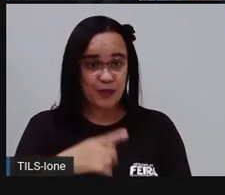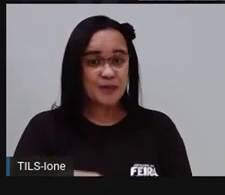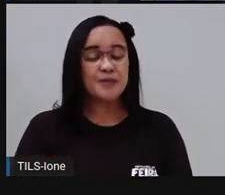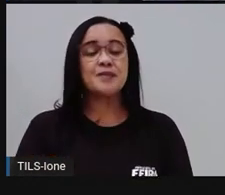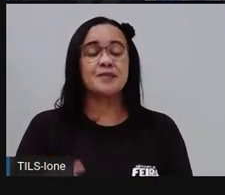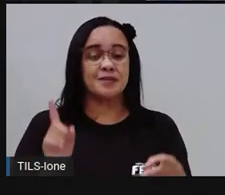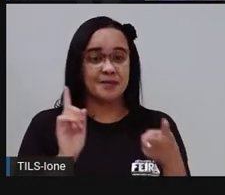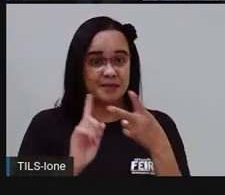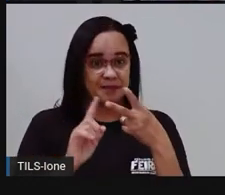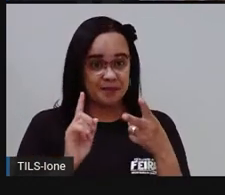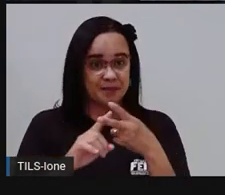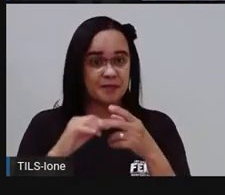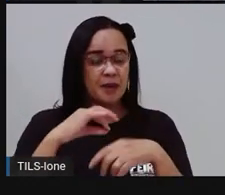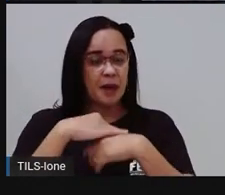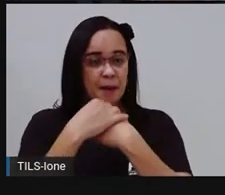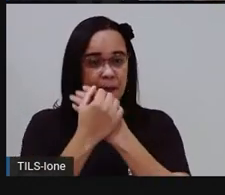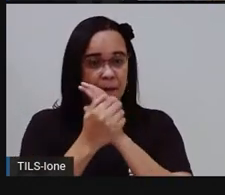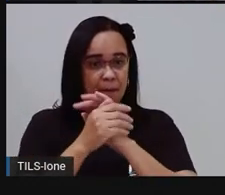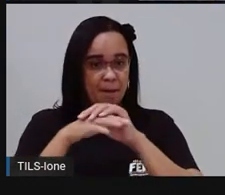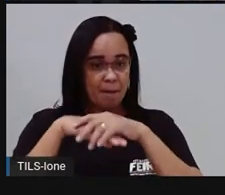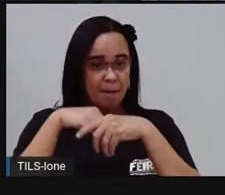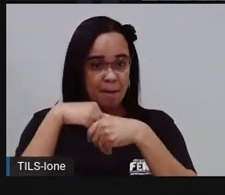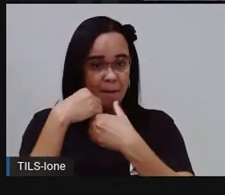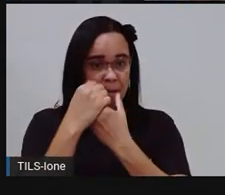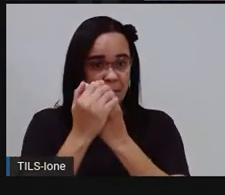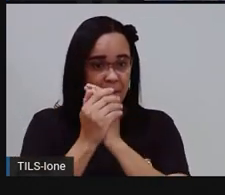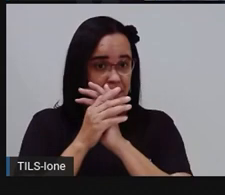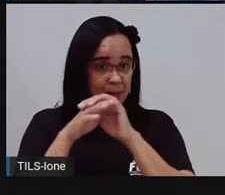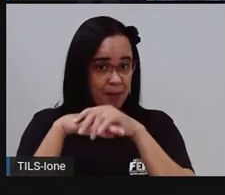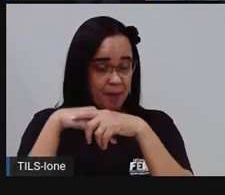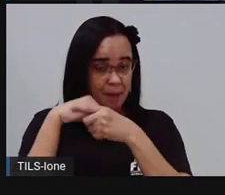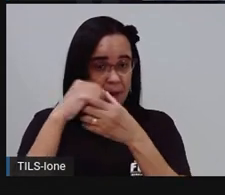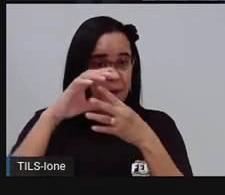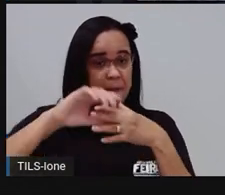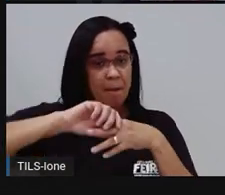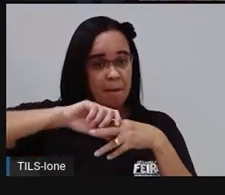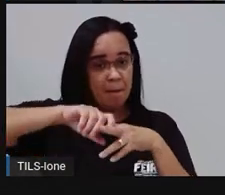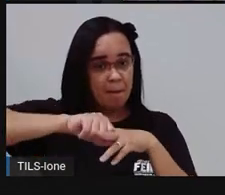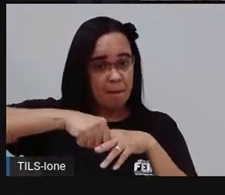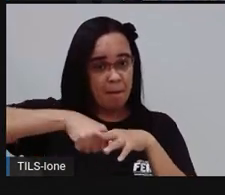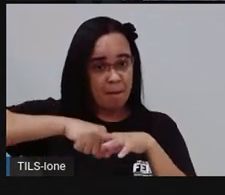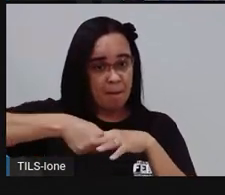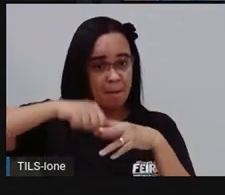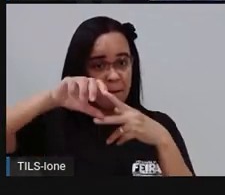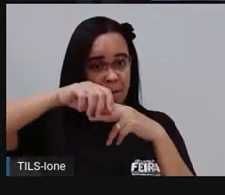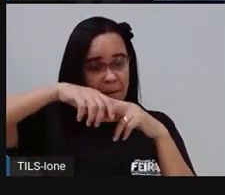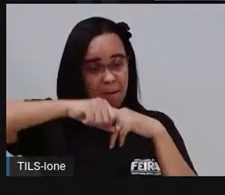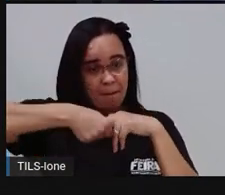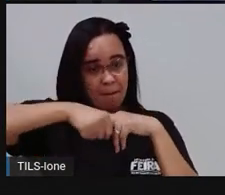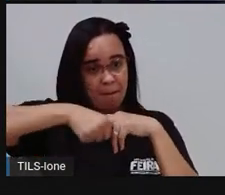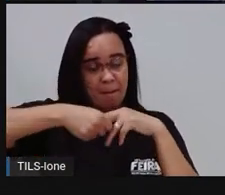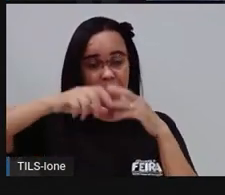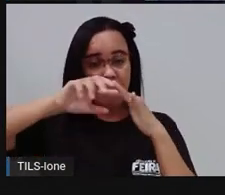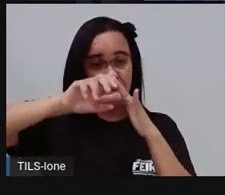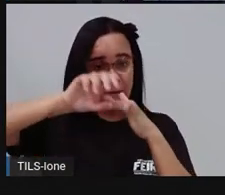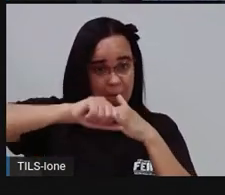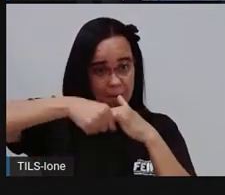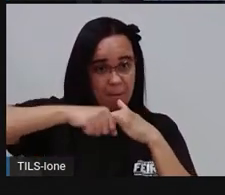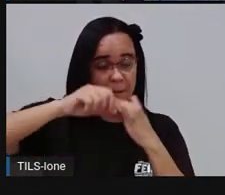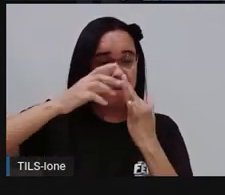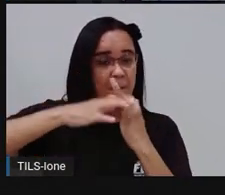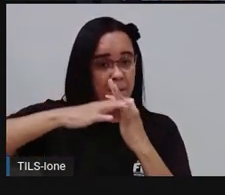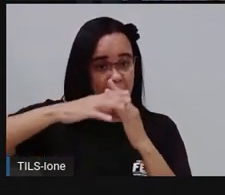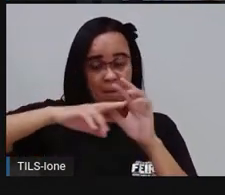lavamos as mãos, né? Usamos a água para lavar as mãos, E manter nossas mãos higienizadas, bem